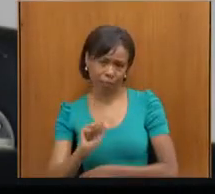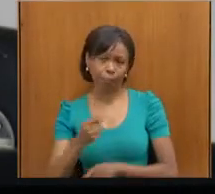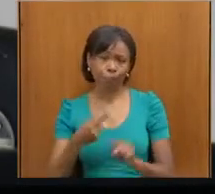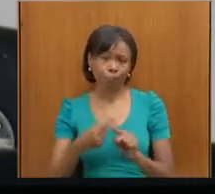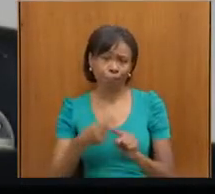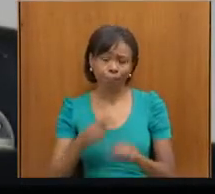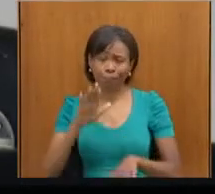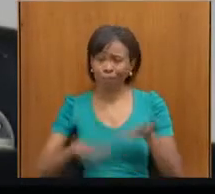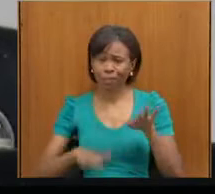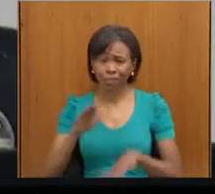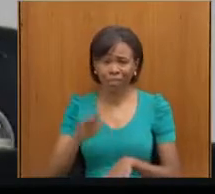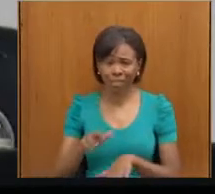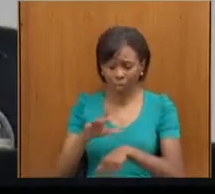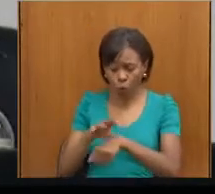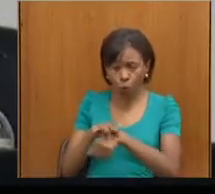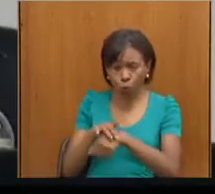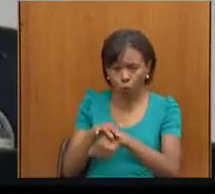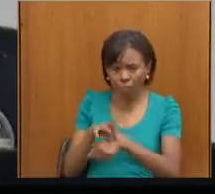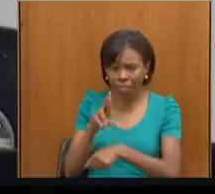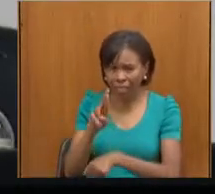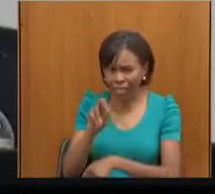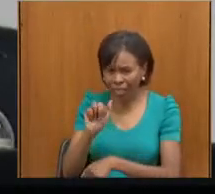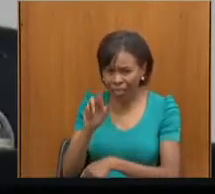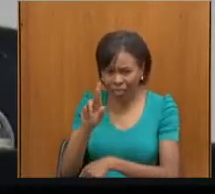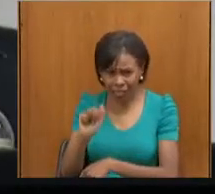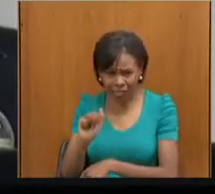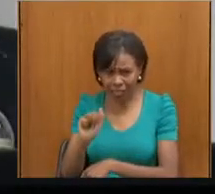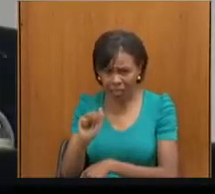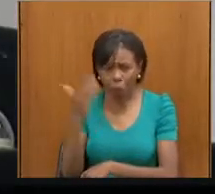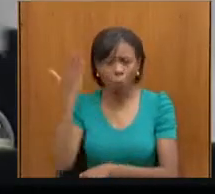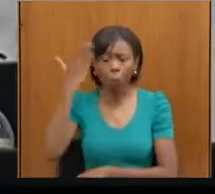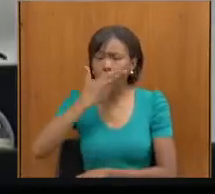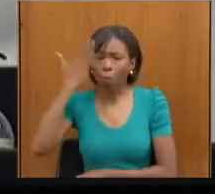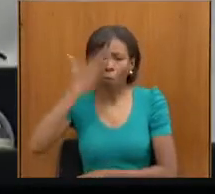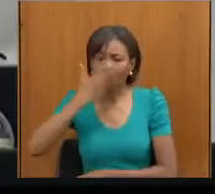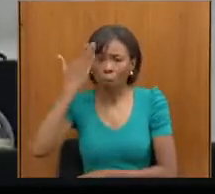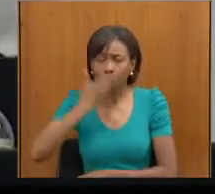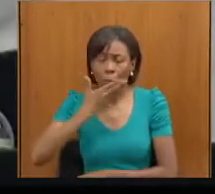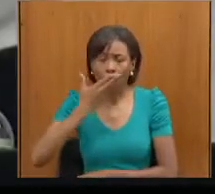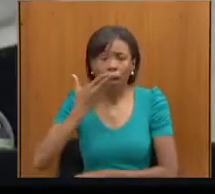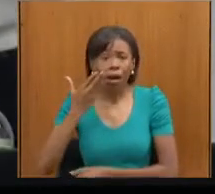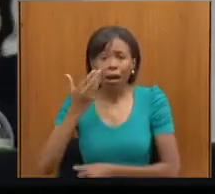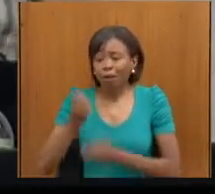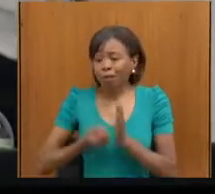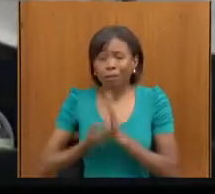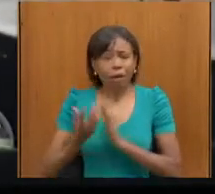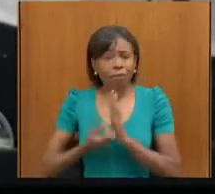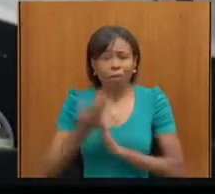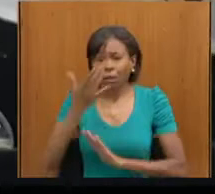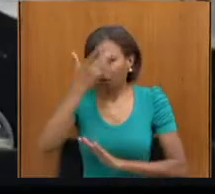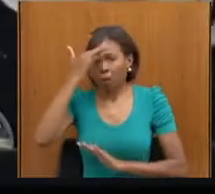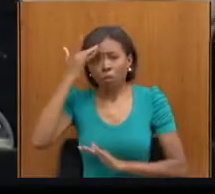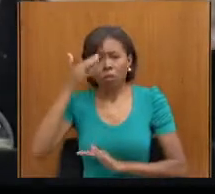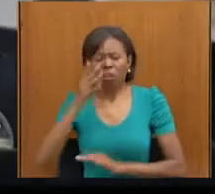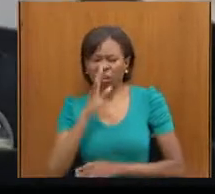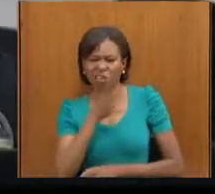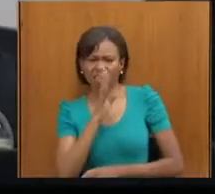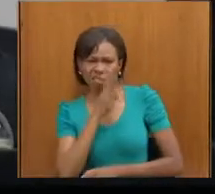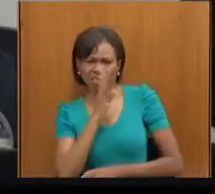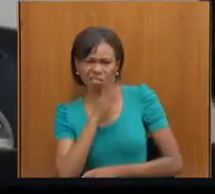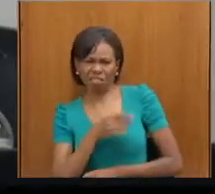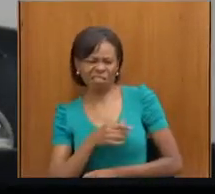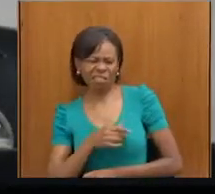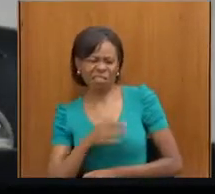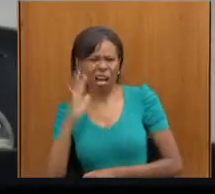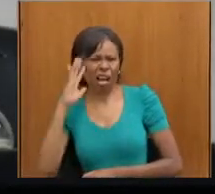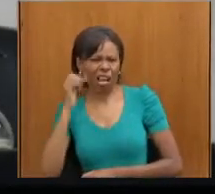não é visível ao olhar ali direto. Então, muitas pessoas às vezes julgam e acham que aquela pessoa está